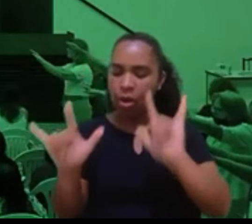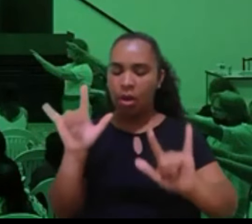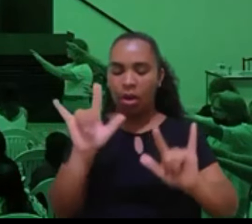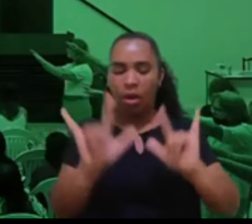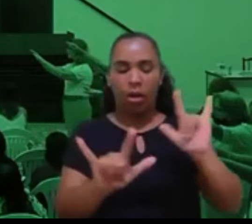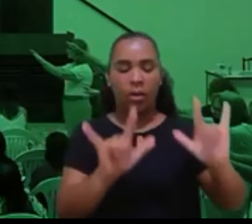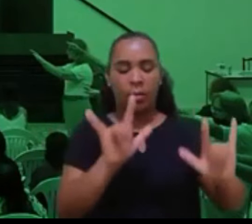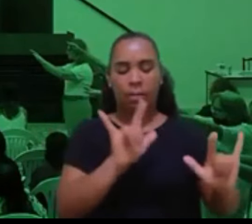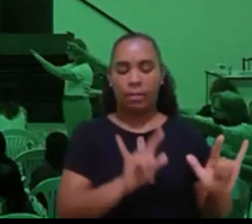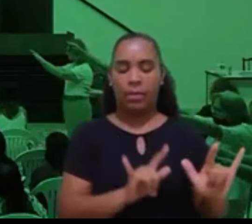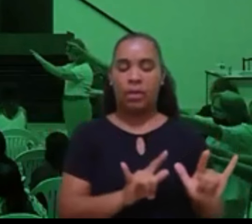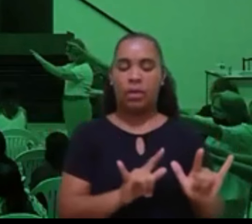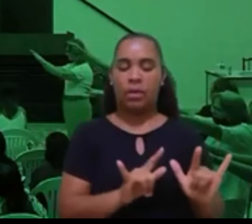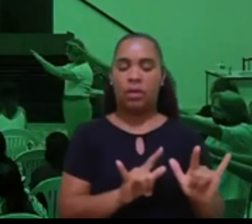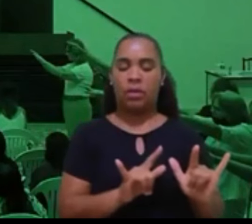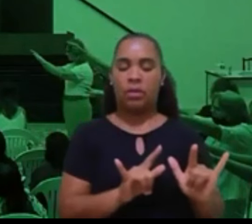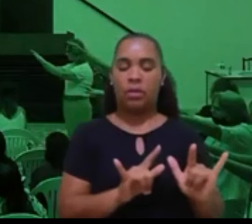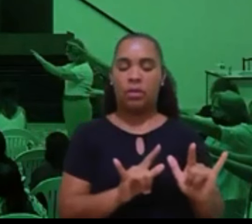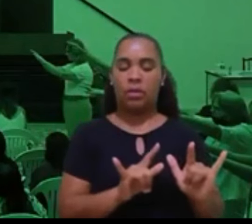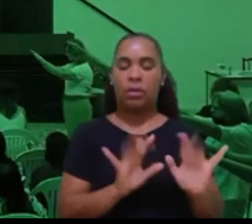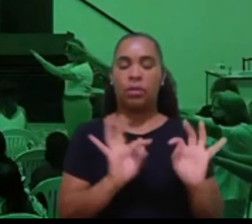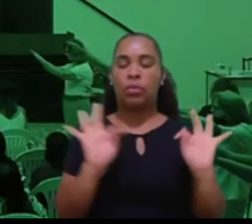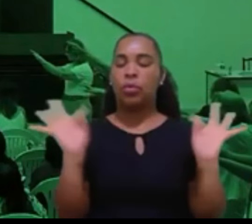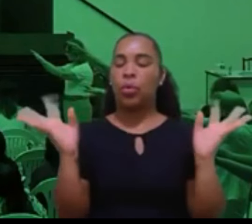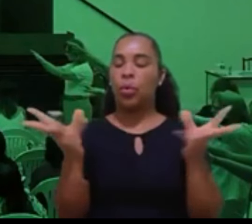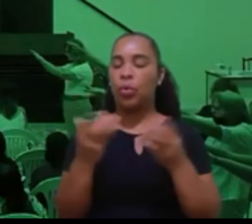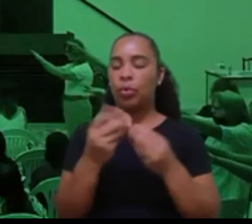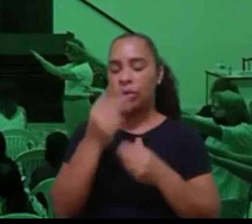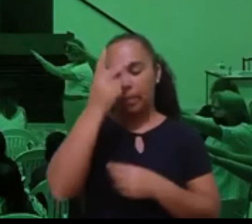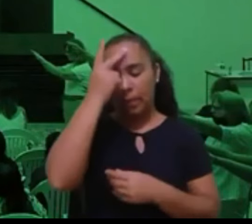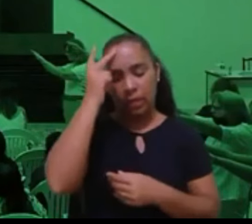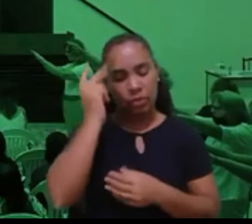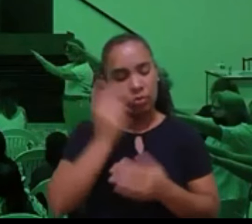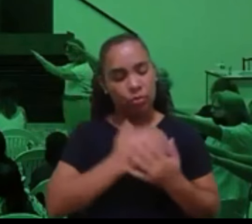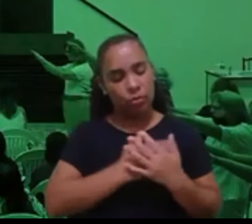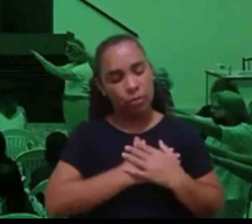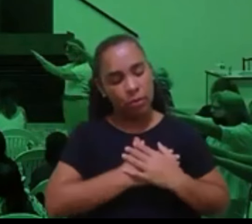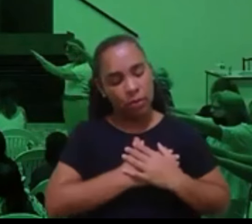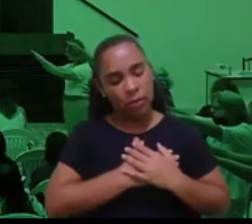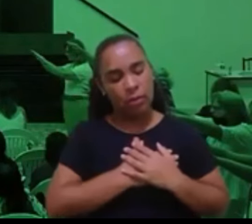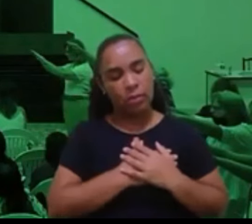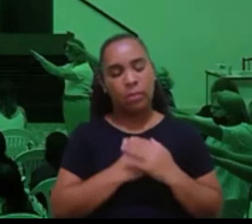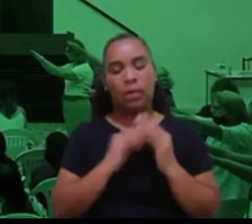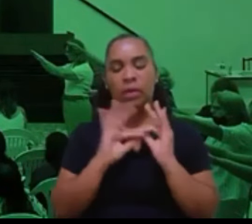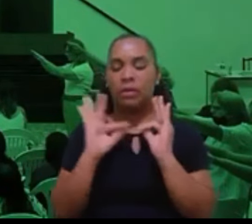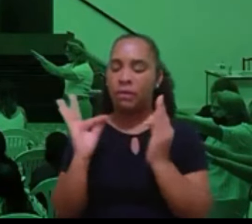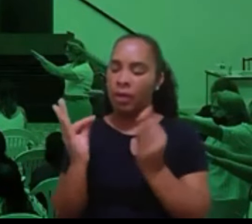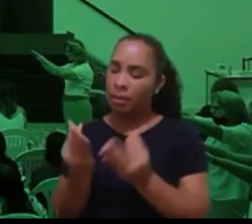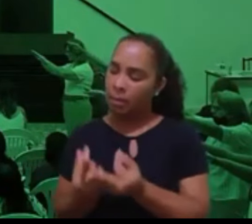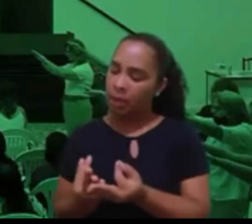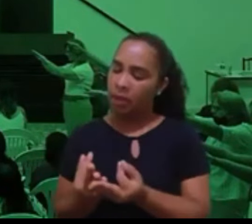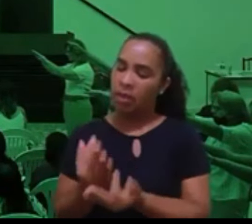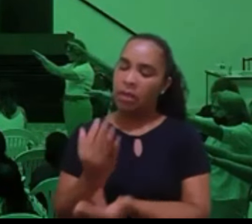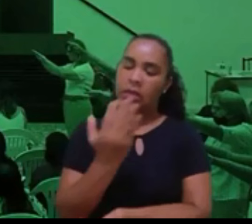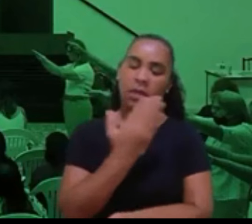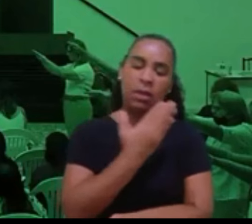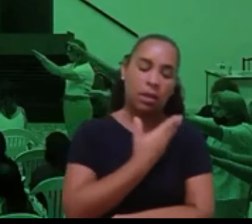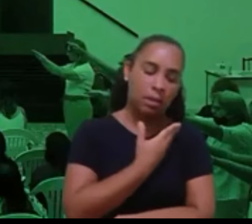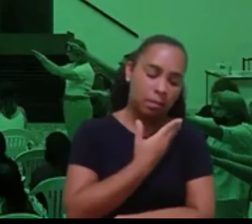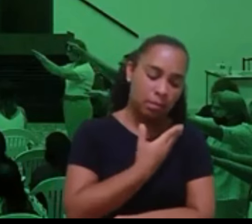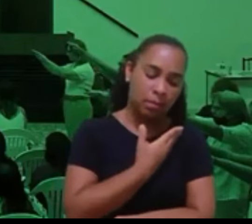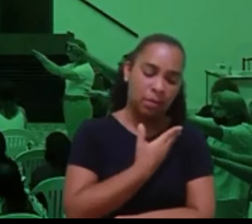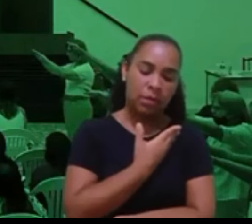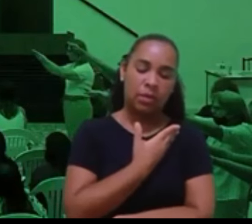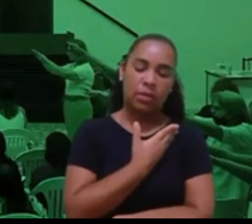nossos afetos familiares, amigos e, por que